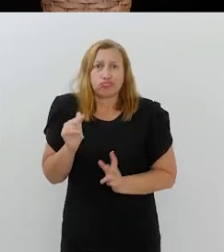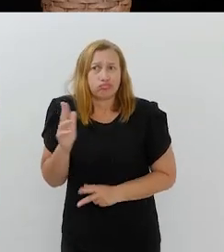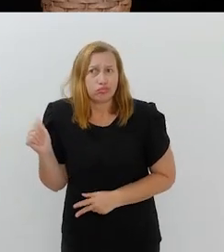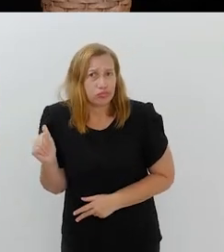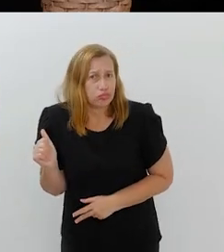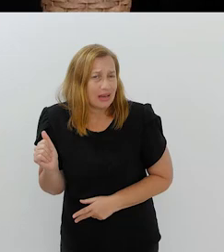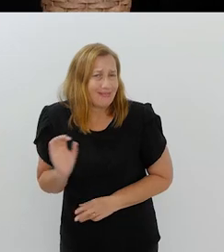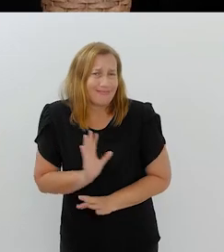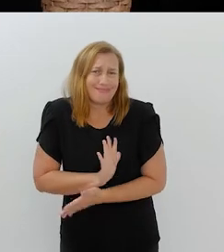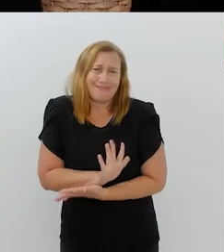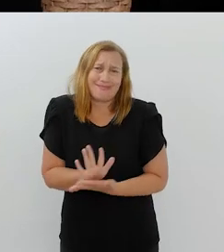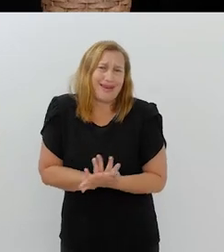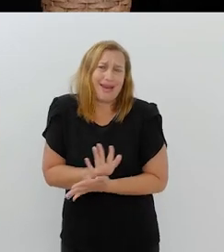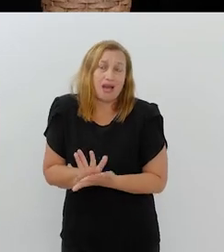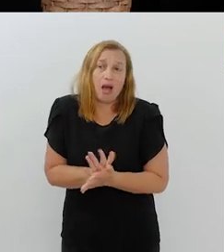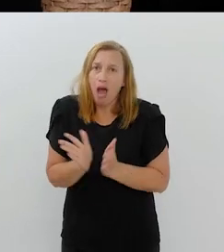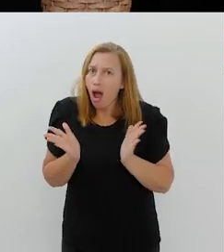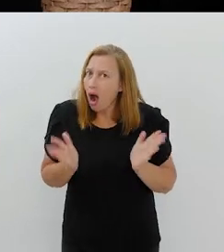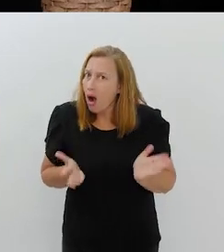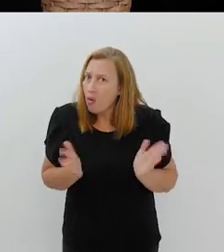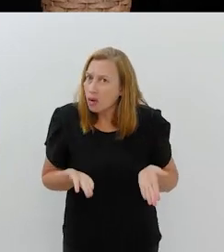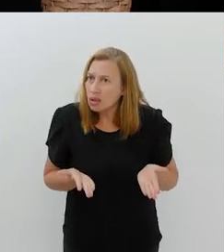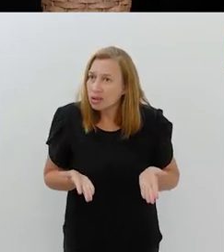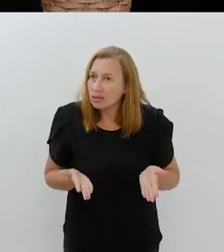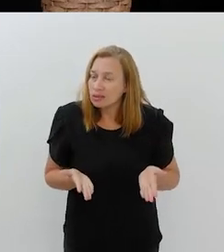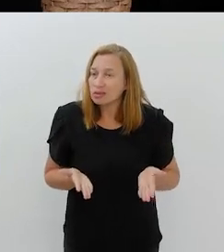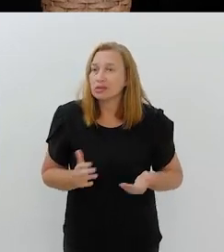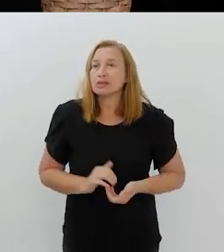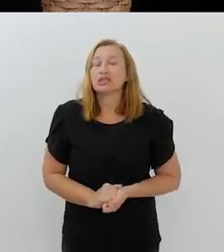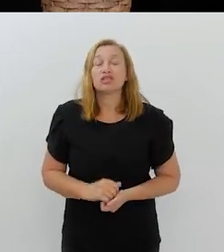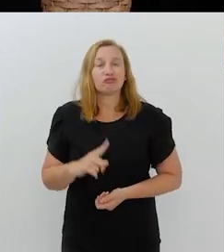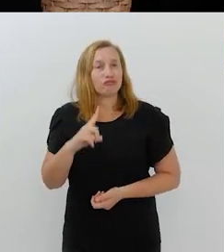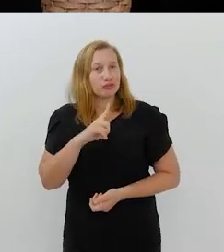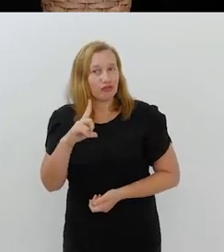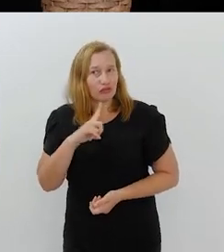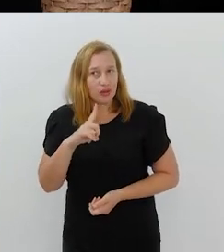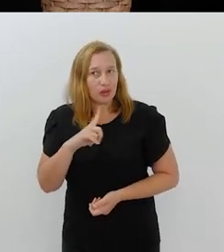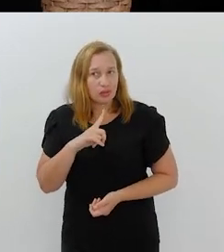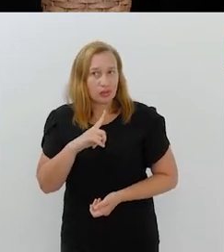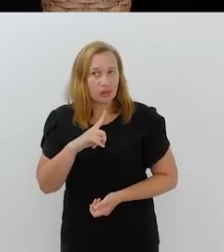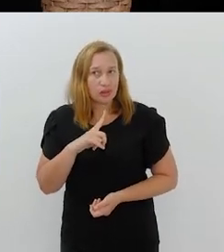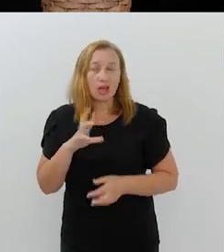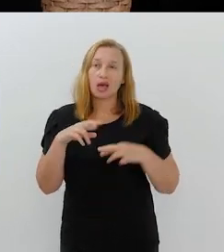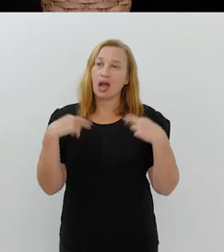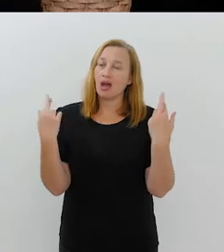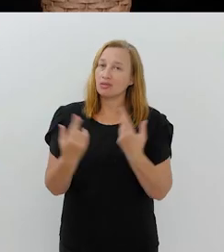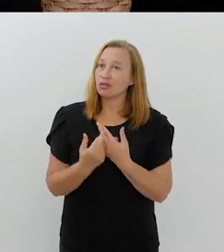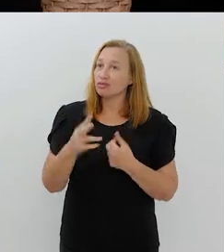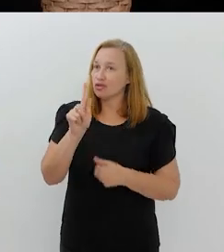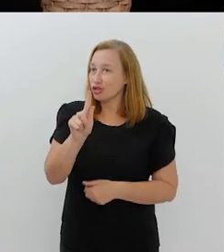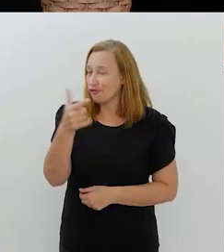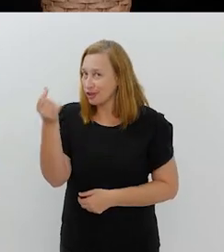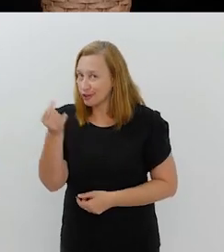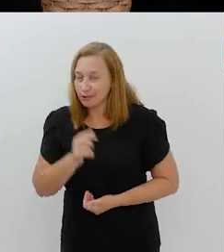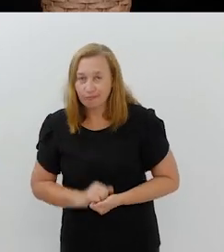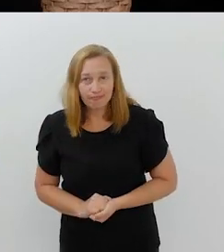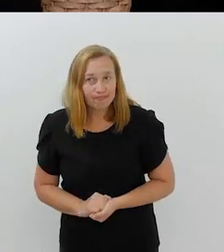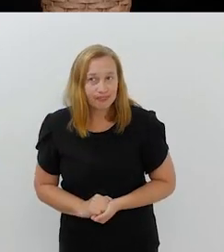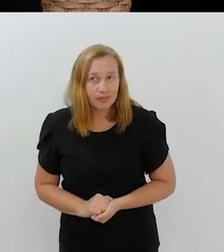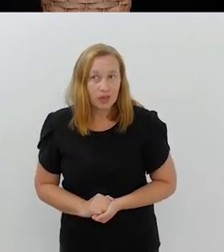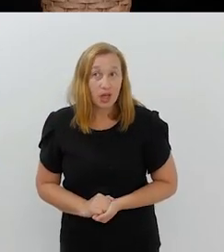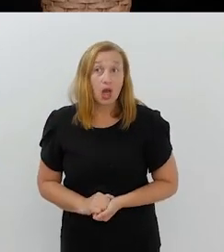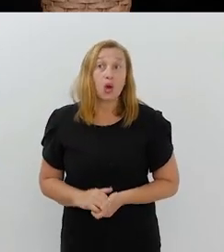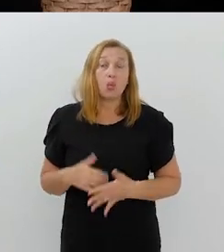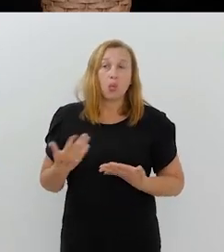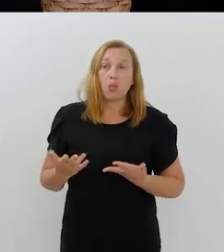Nunca fui respondido, não apareceu. Agora, aí nós tivemos a reunião